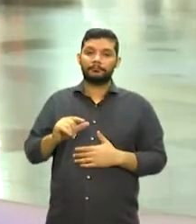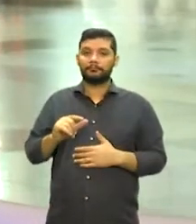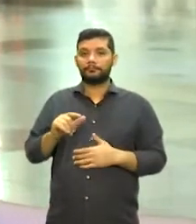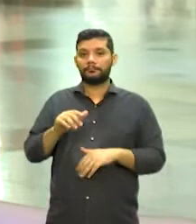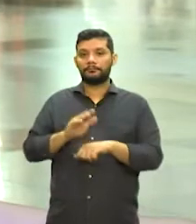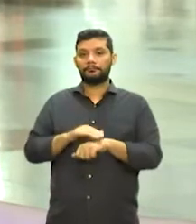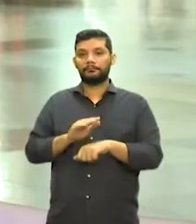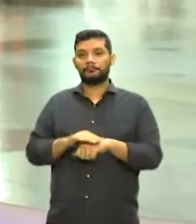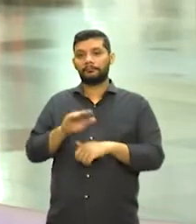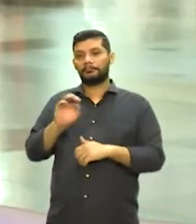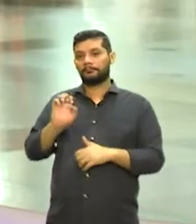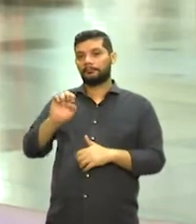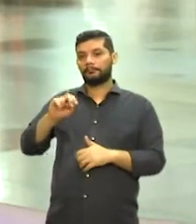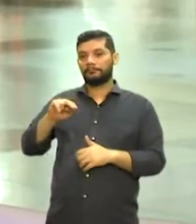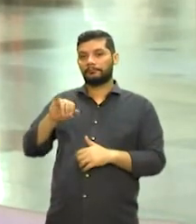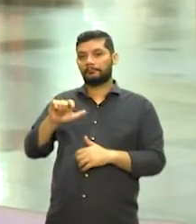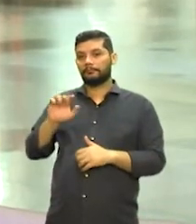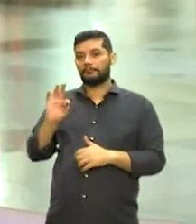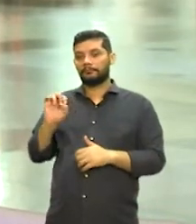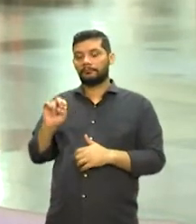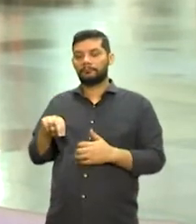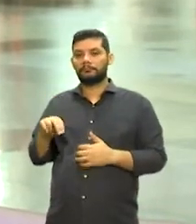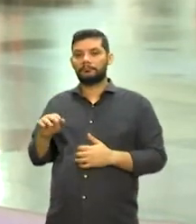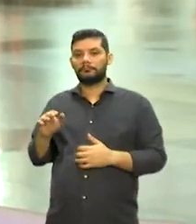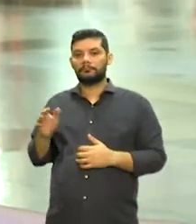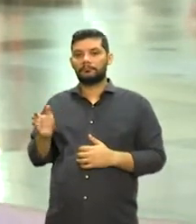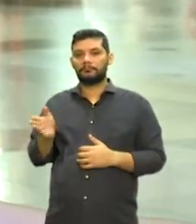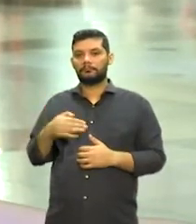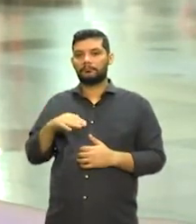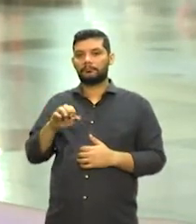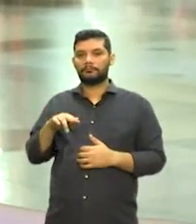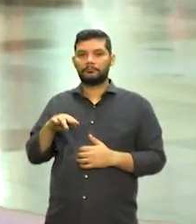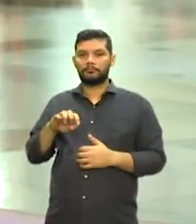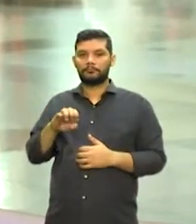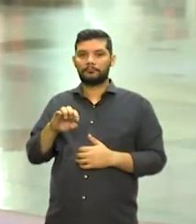o Enilton Menezes, que foi do Ministério da Cultura,